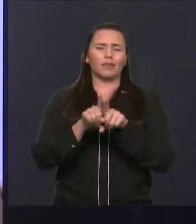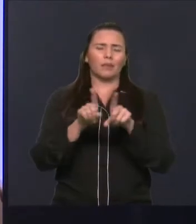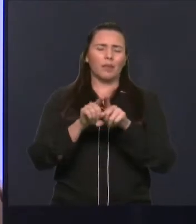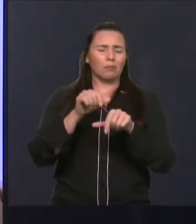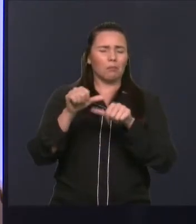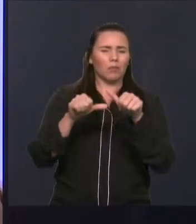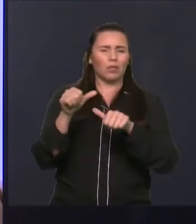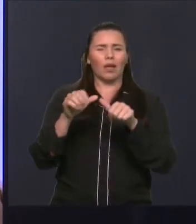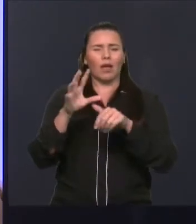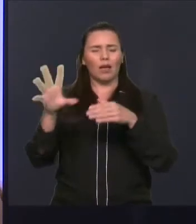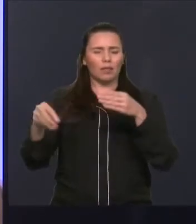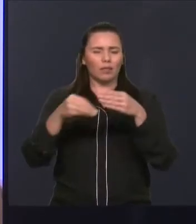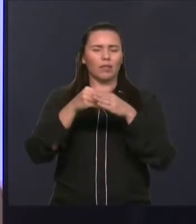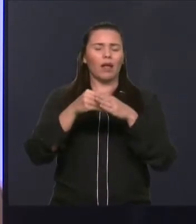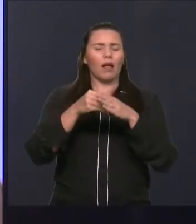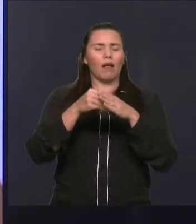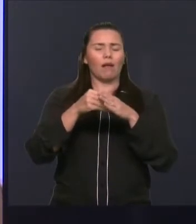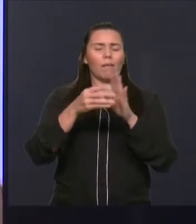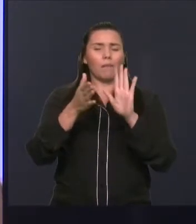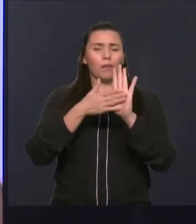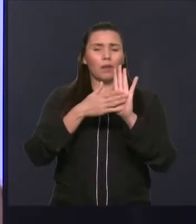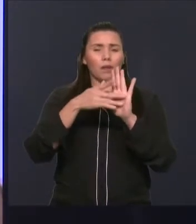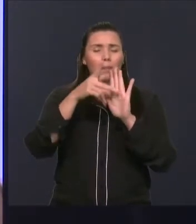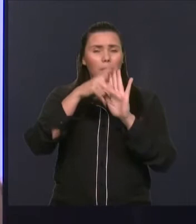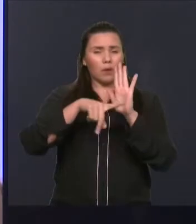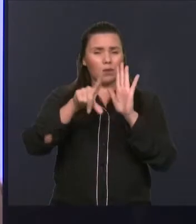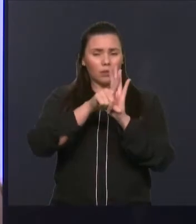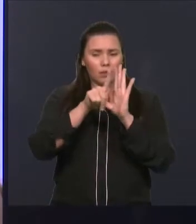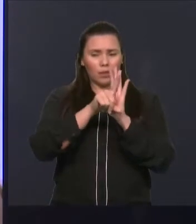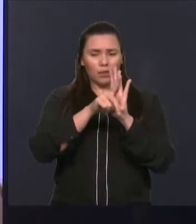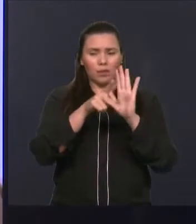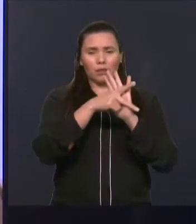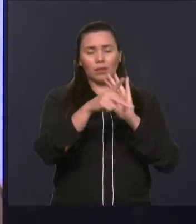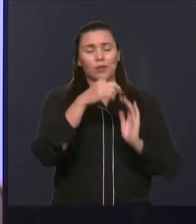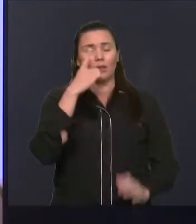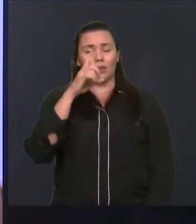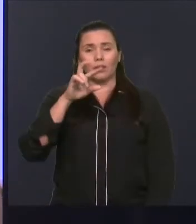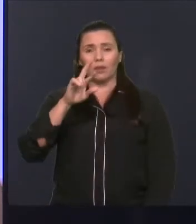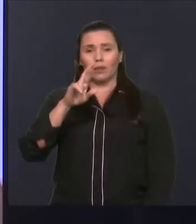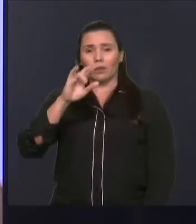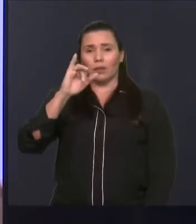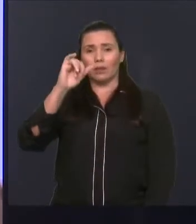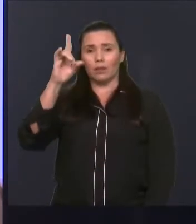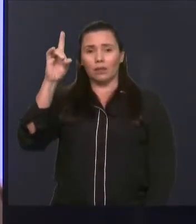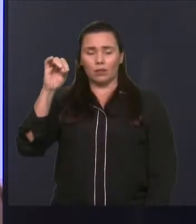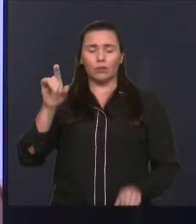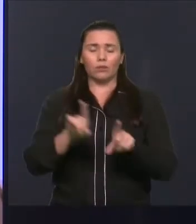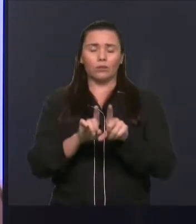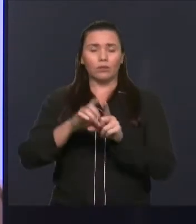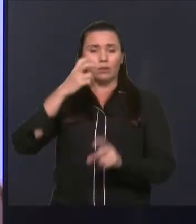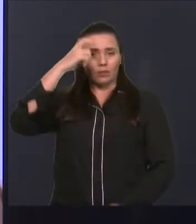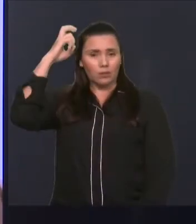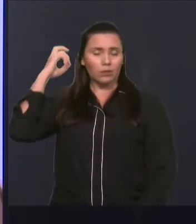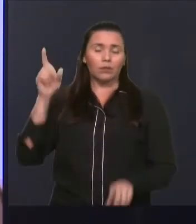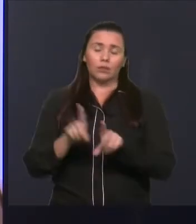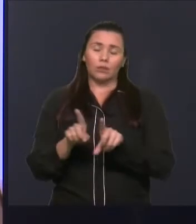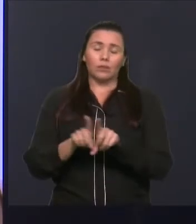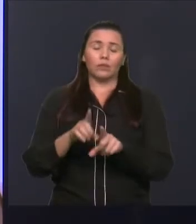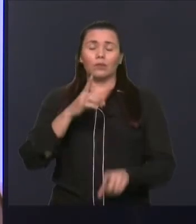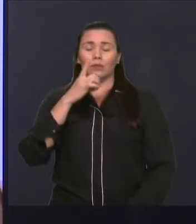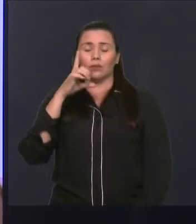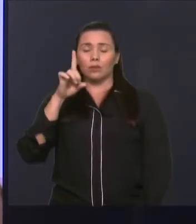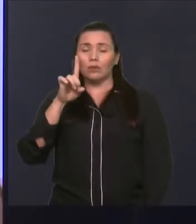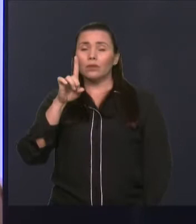lei que está sendo votada aí, que é a autoria do Rio, que o Neto já falou, o Duarte e os